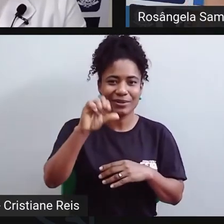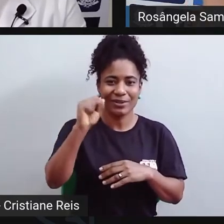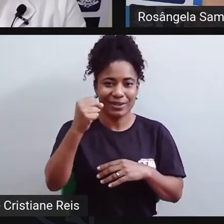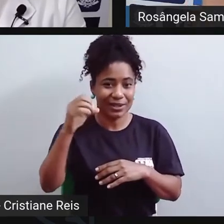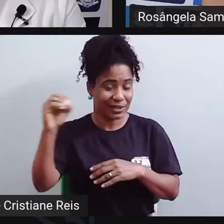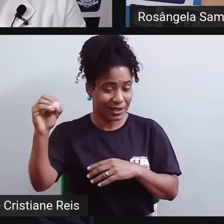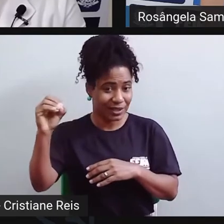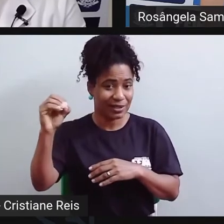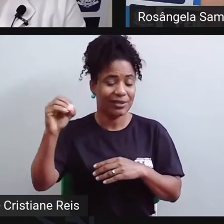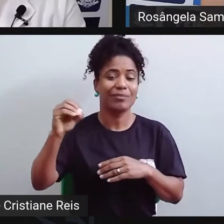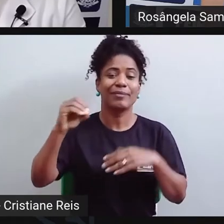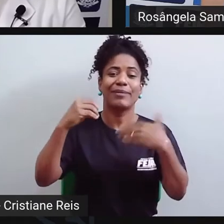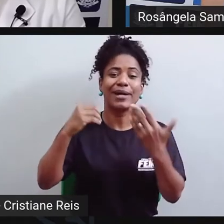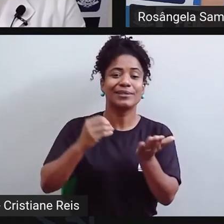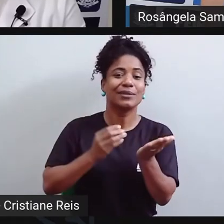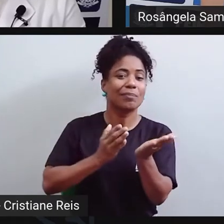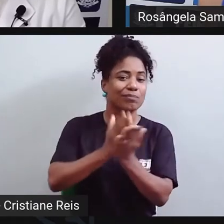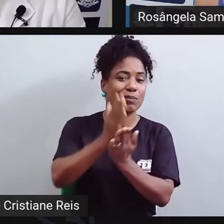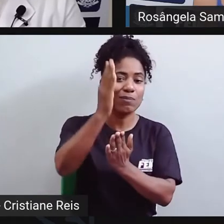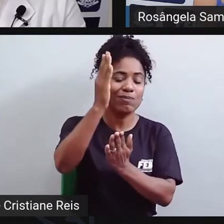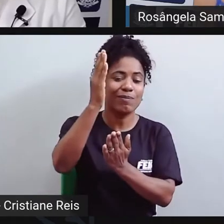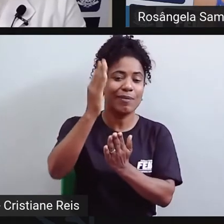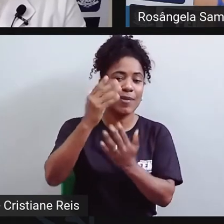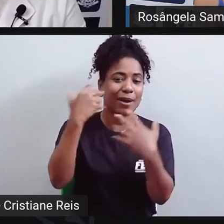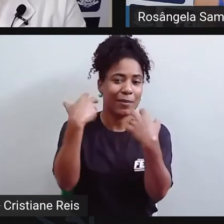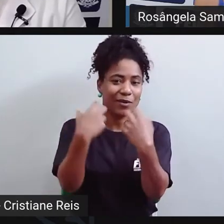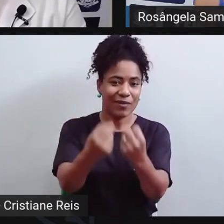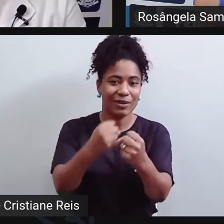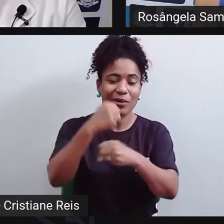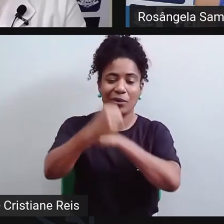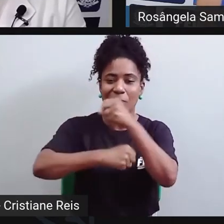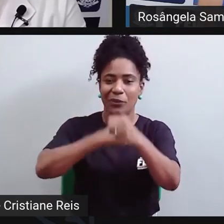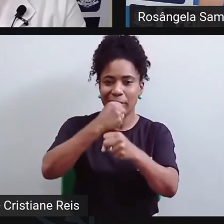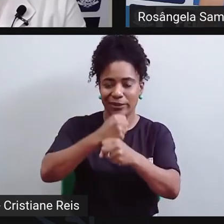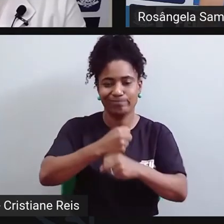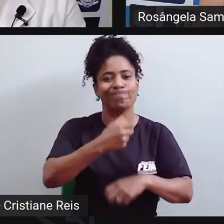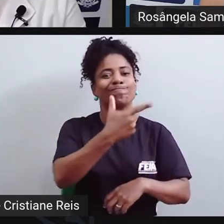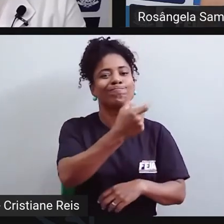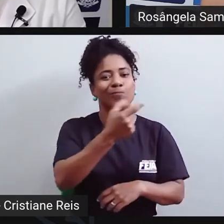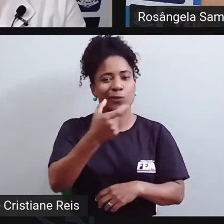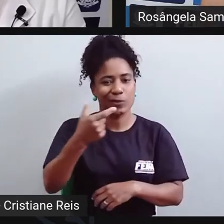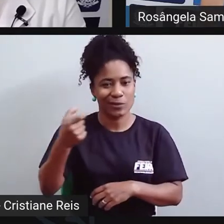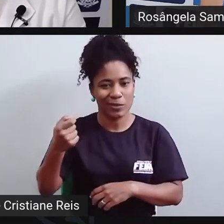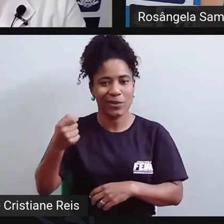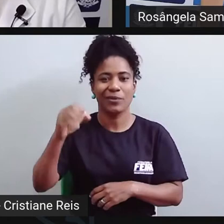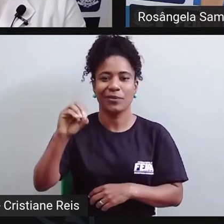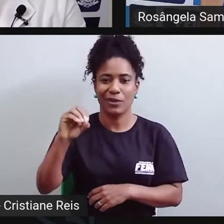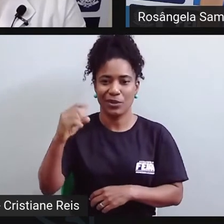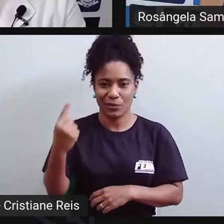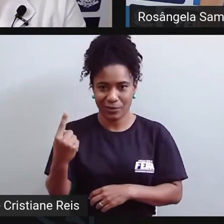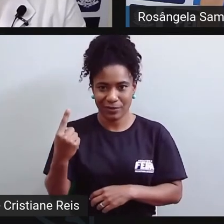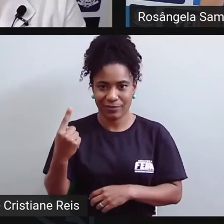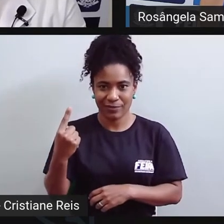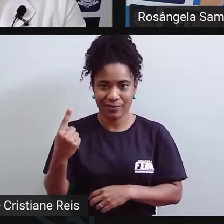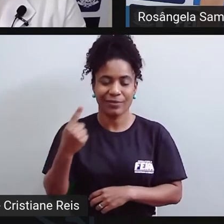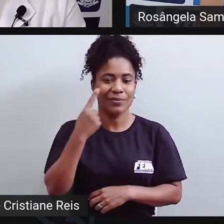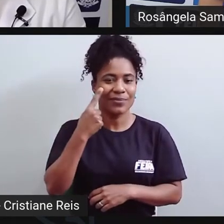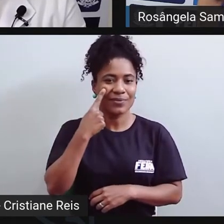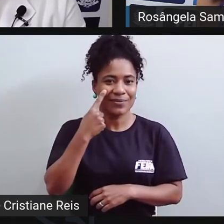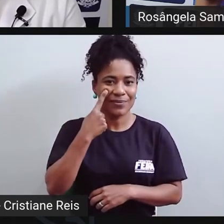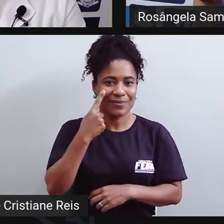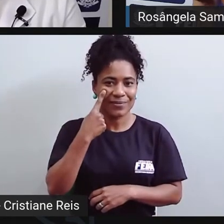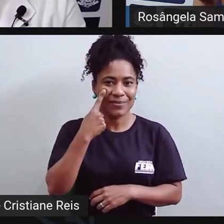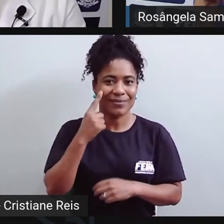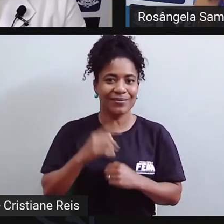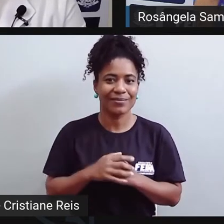E só foi aprovada em 2001, que é a lei 10 mil... 10 mil, Rosângela, agora